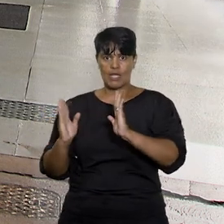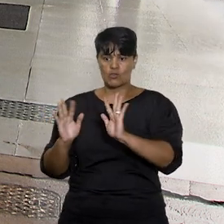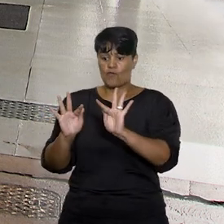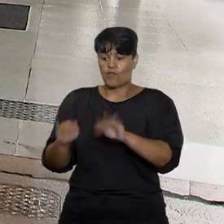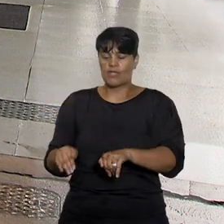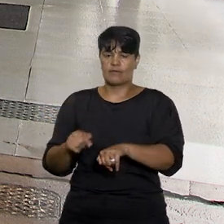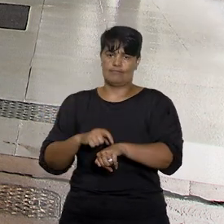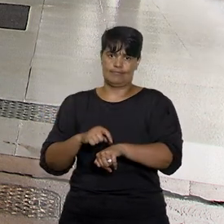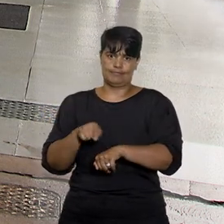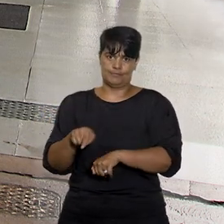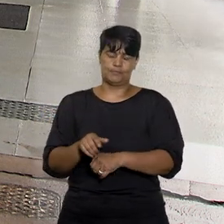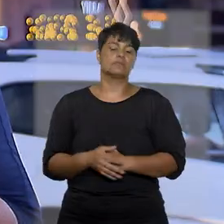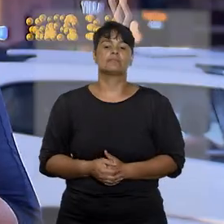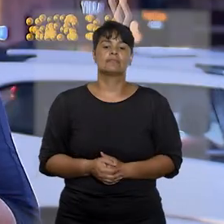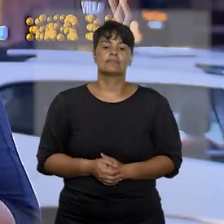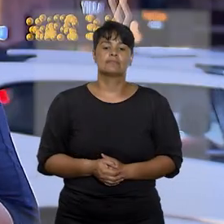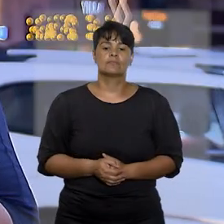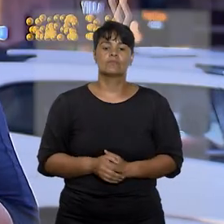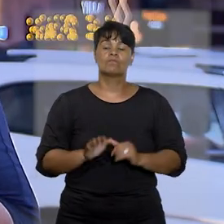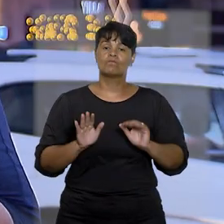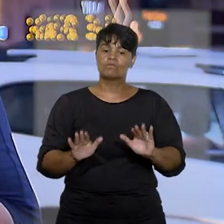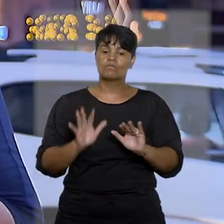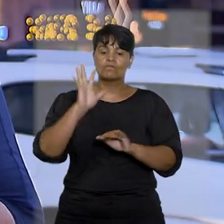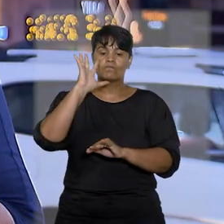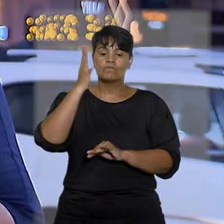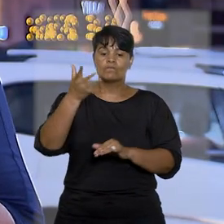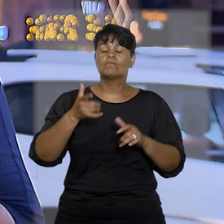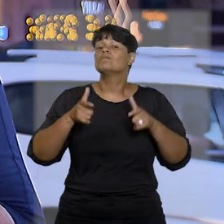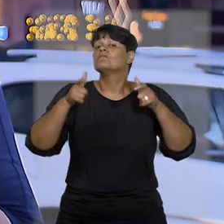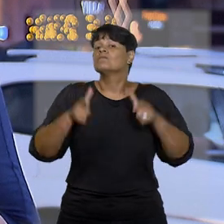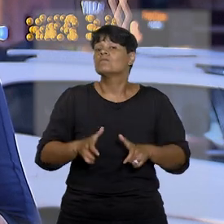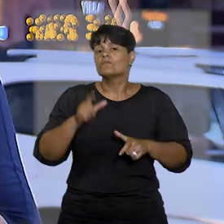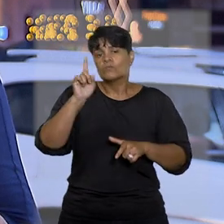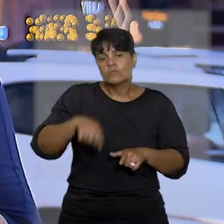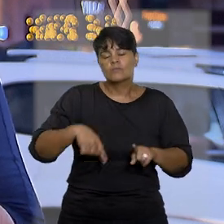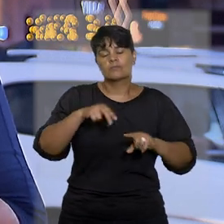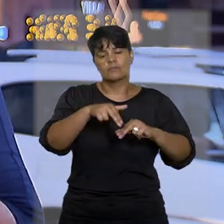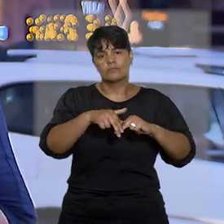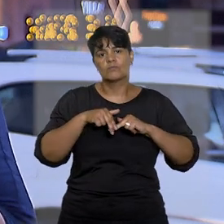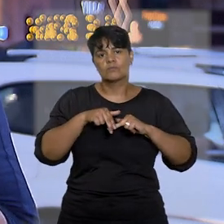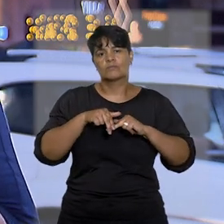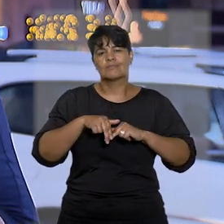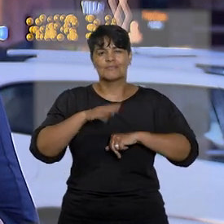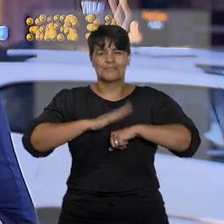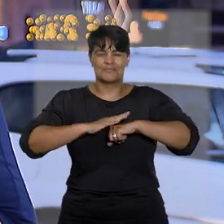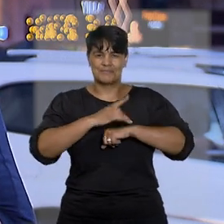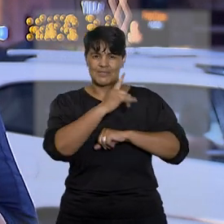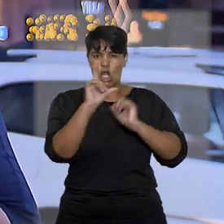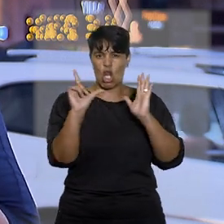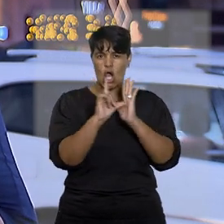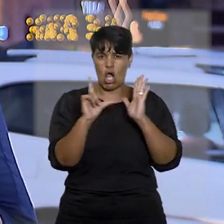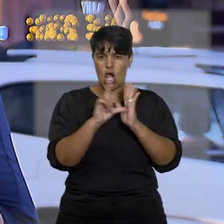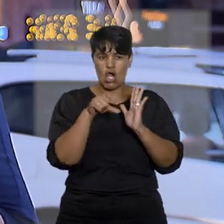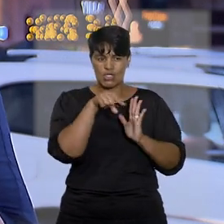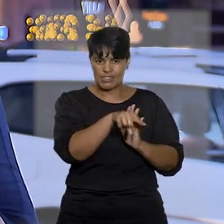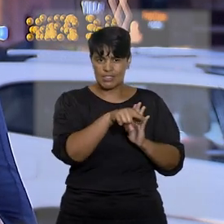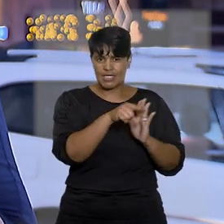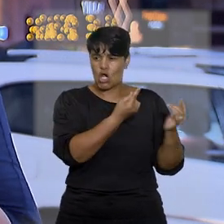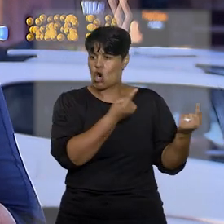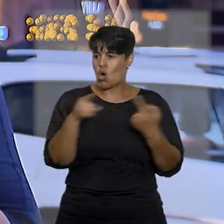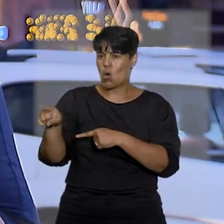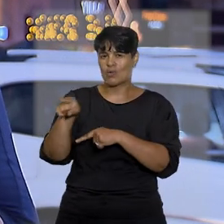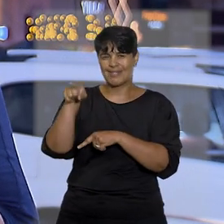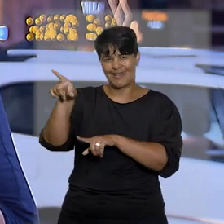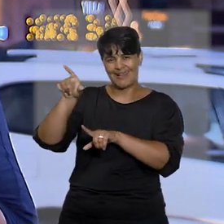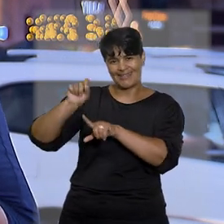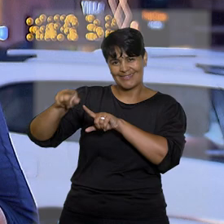ao final do período. A decisão teve origem em ação renovatória proposta por uma loja de departamentos contra